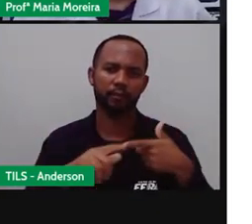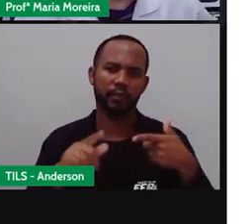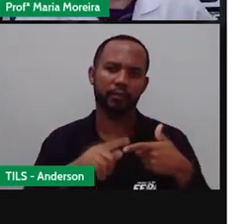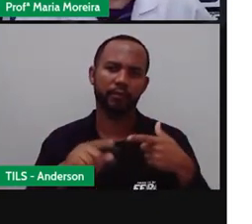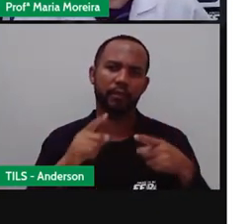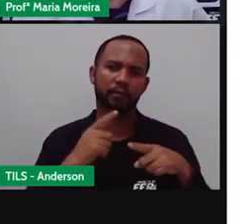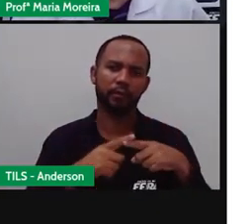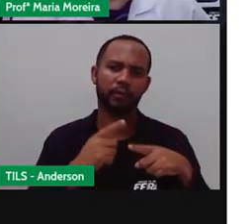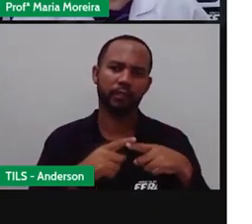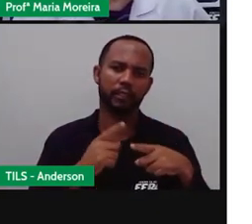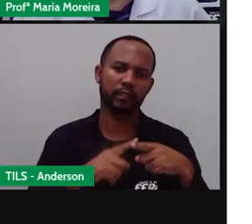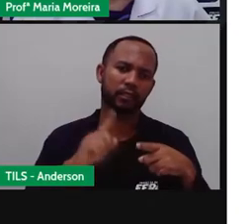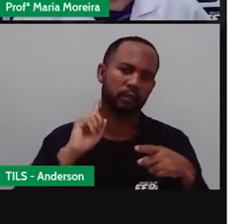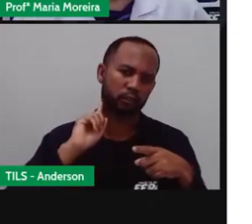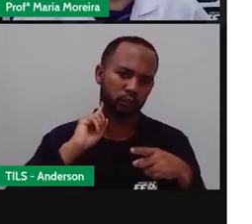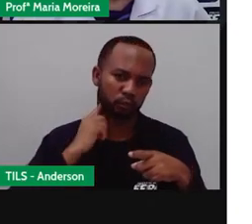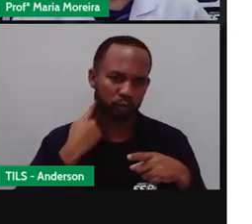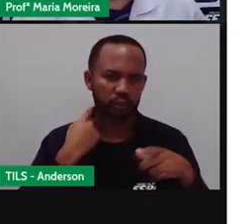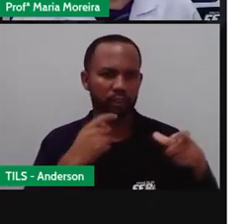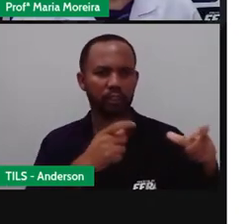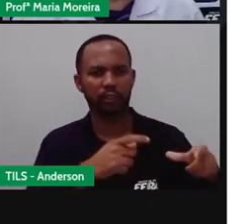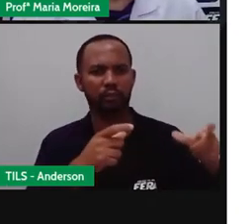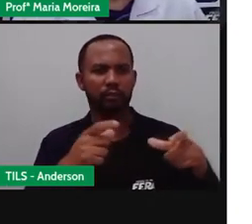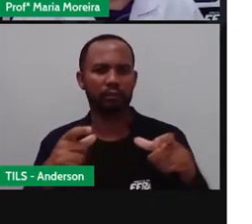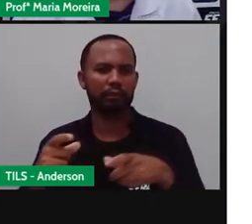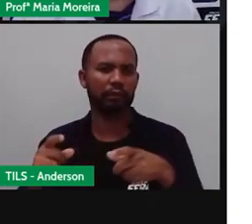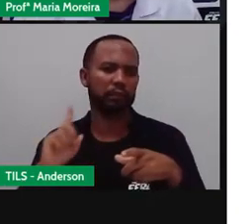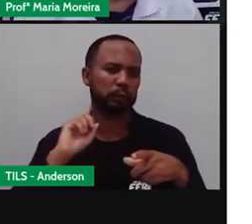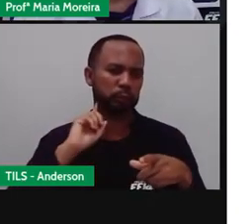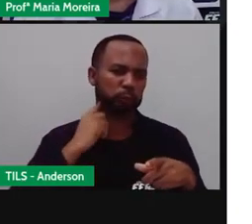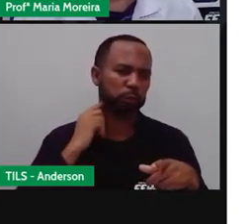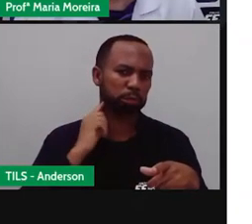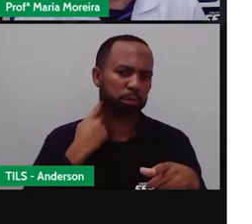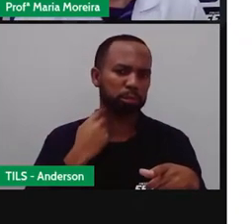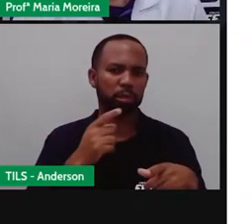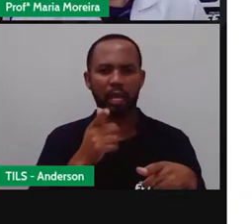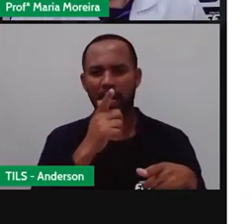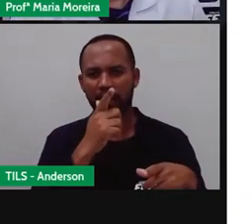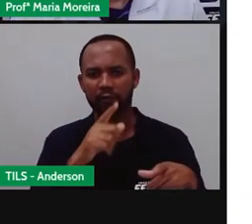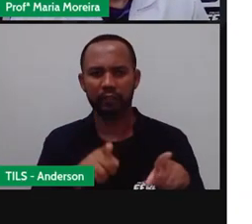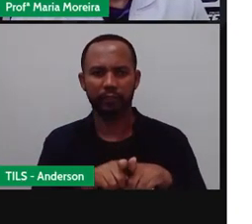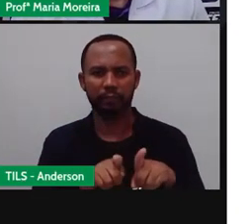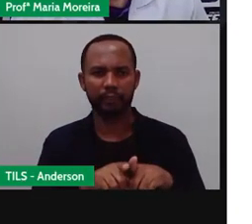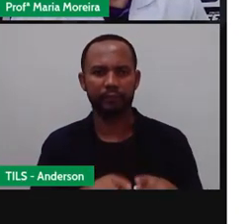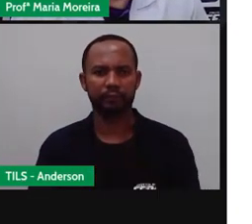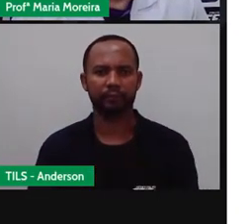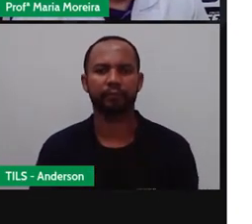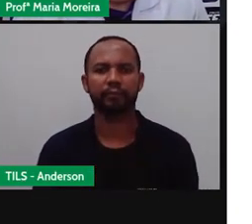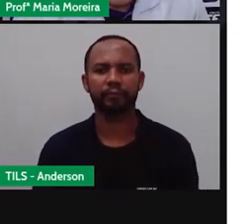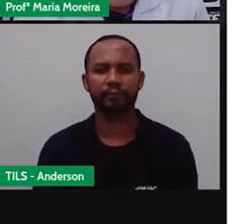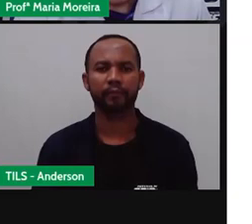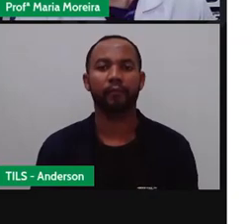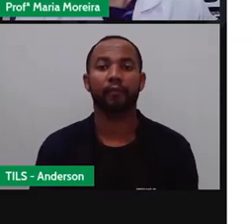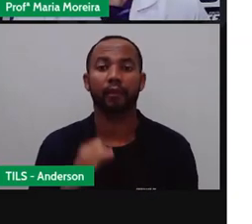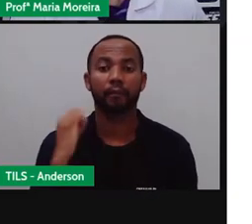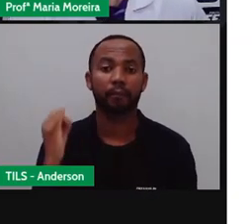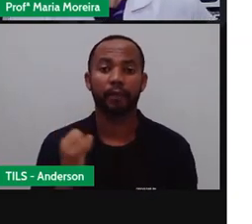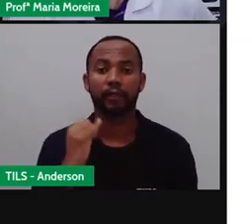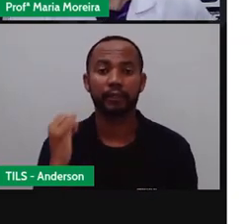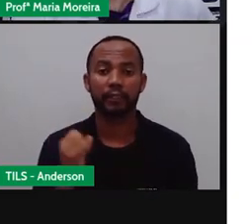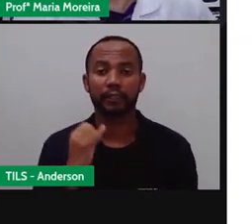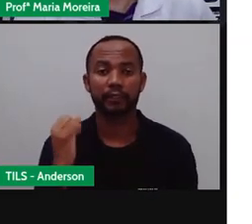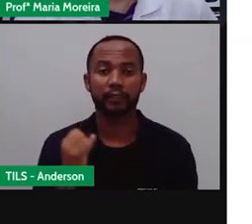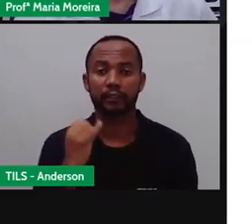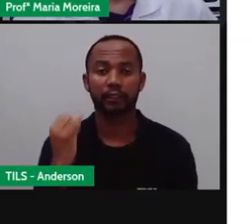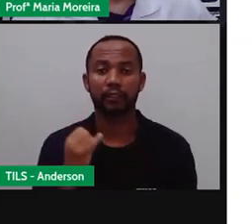lixo Que estão associadas a esses vetores E que aí só aumenta com a questão da água Bom Portanto, né? Vamos